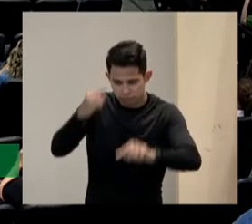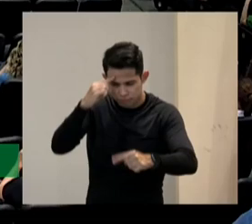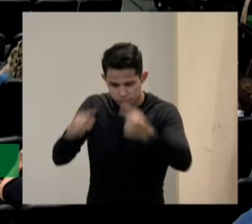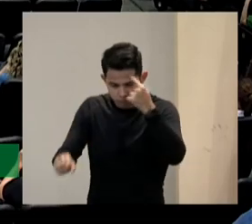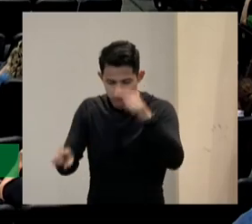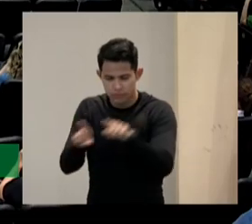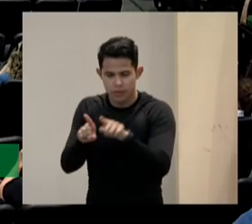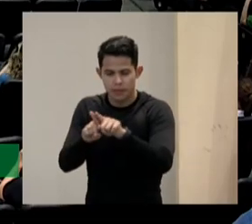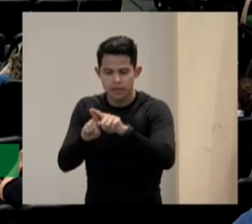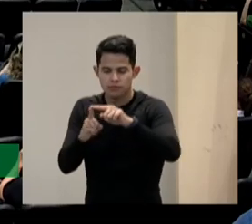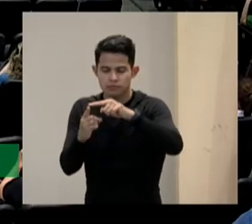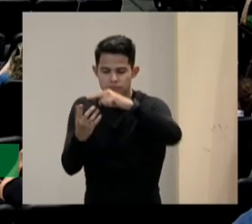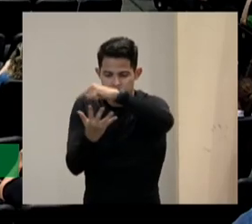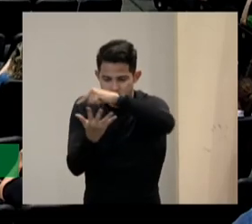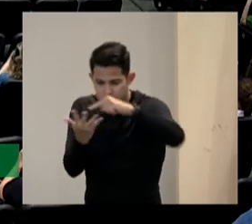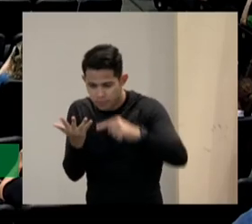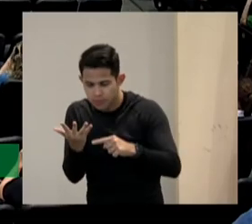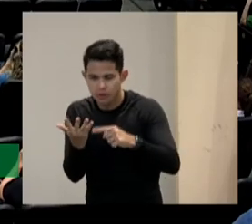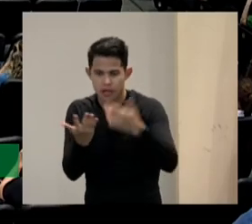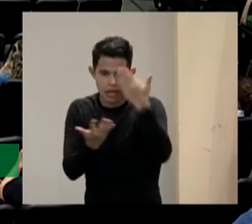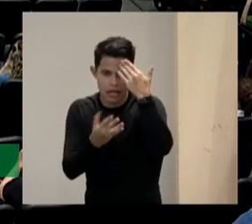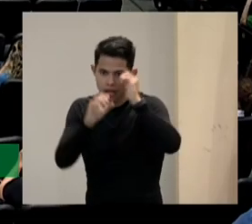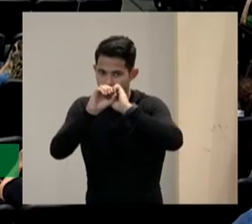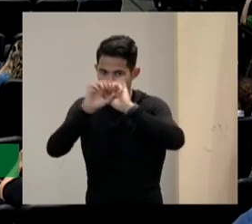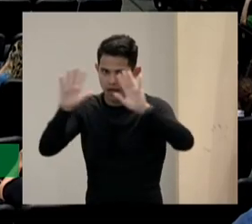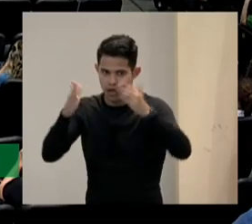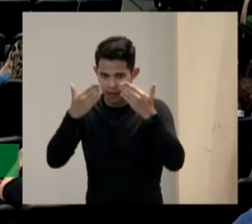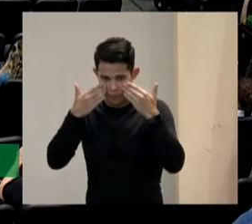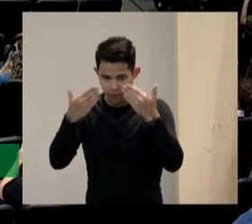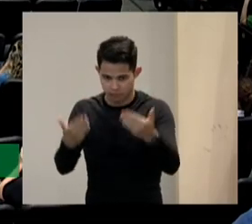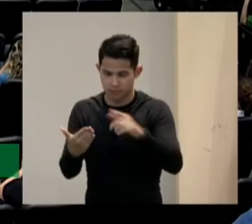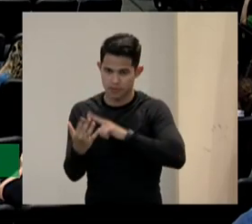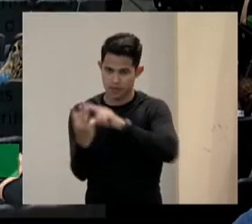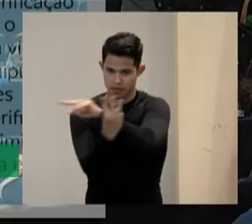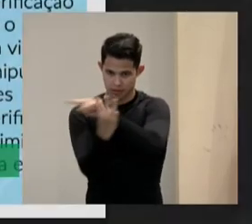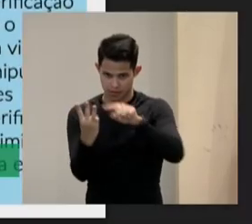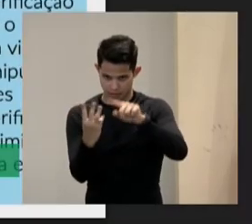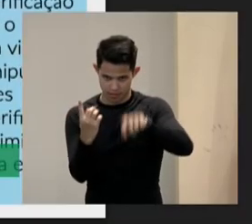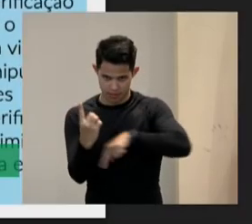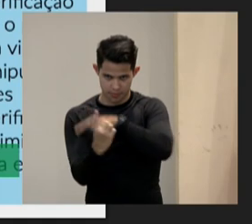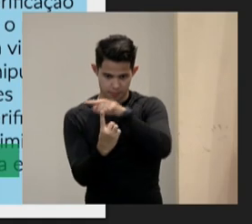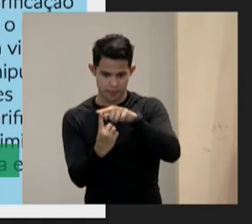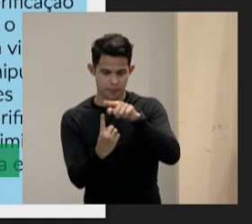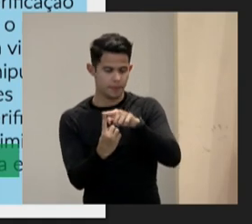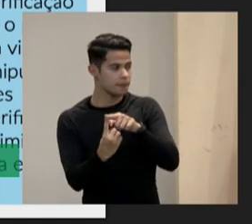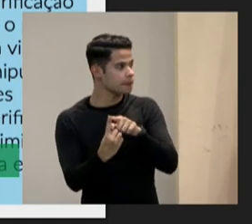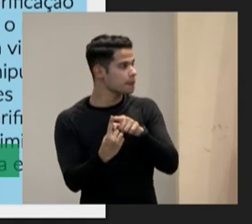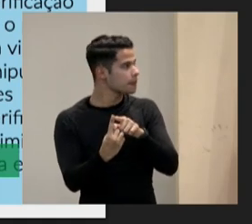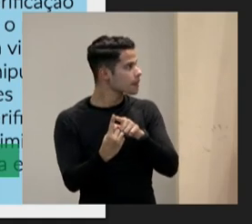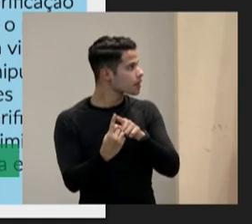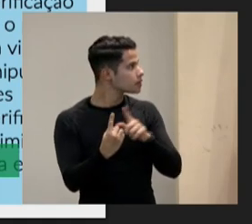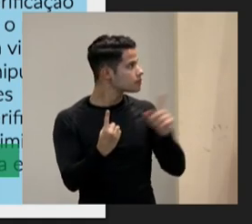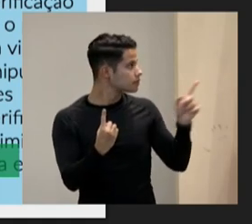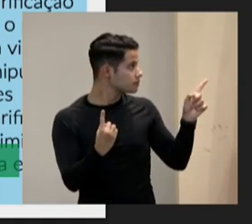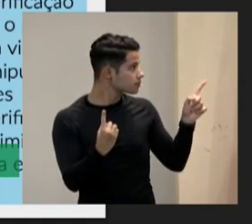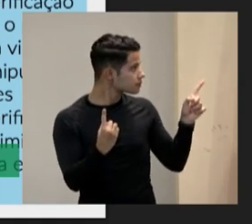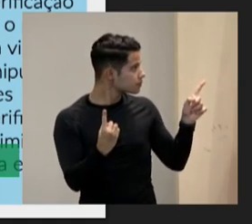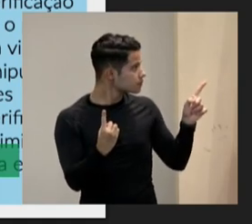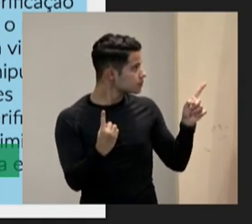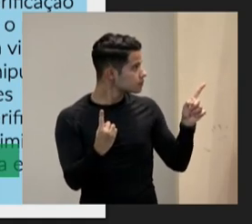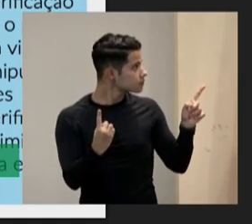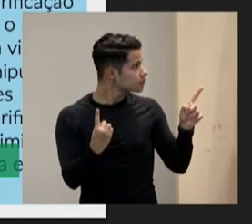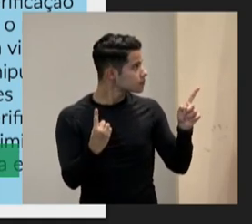de verificação muito claros nós temos três principios principio um que era o principio de